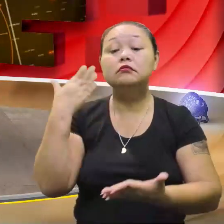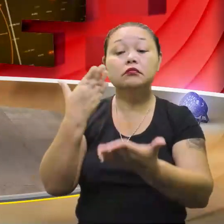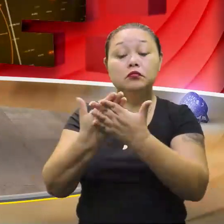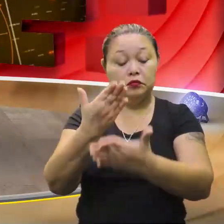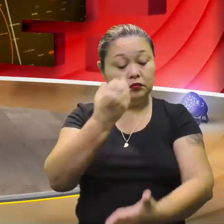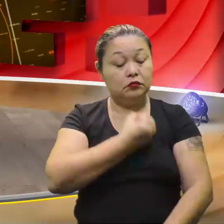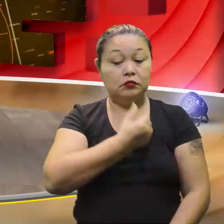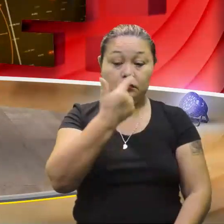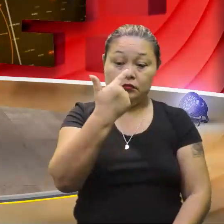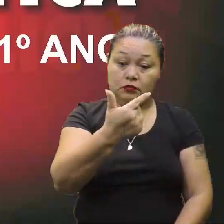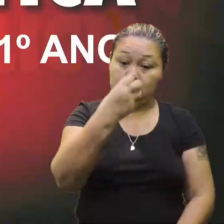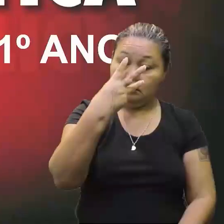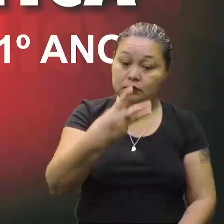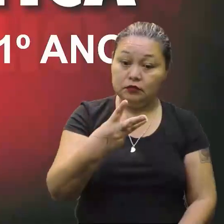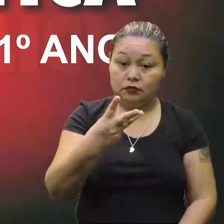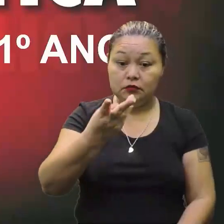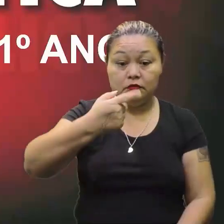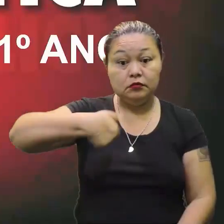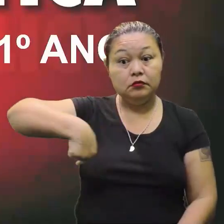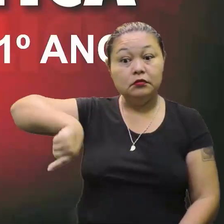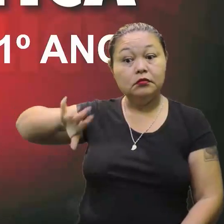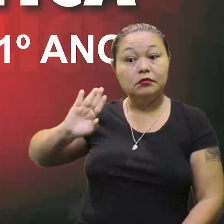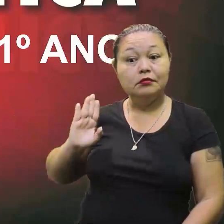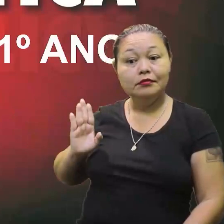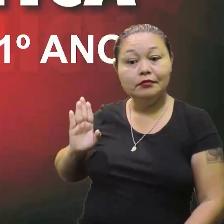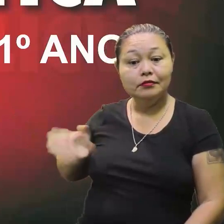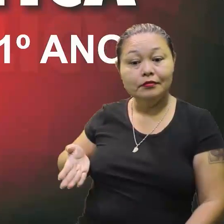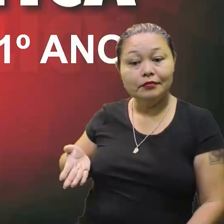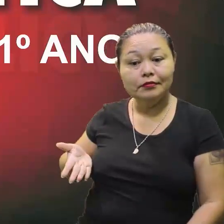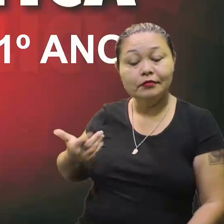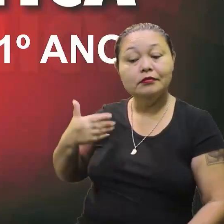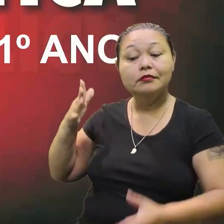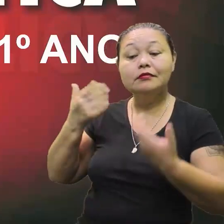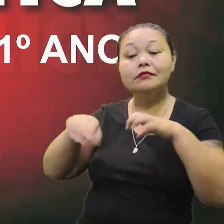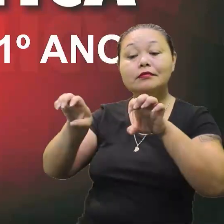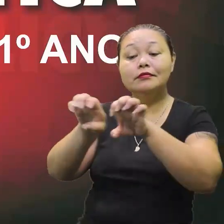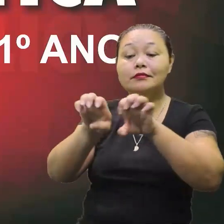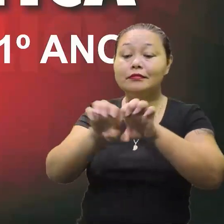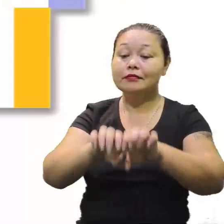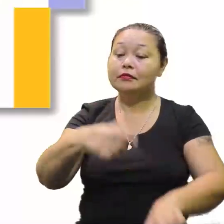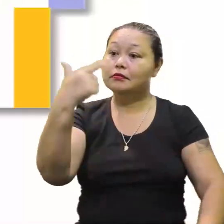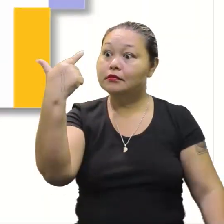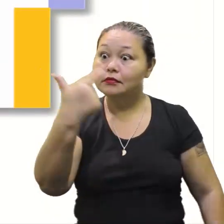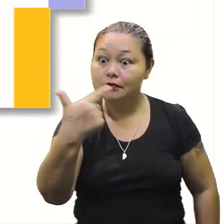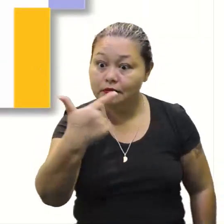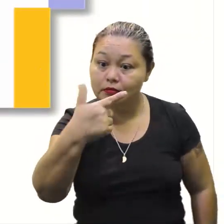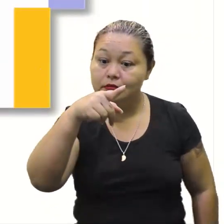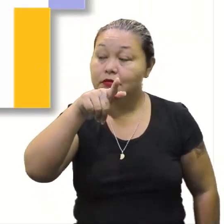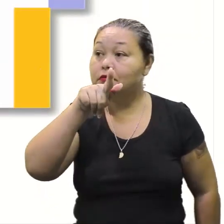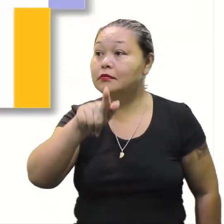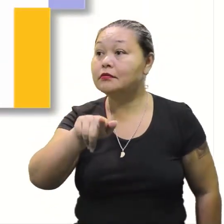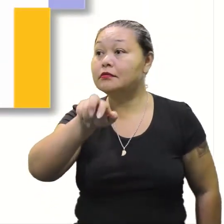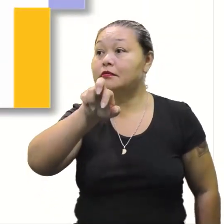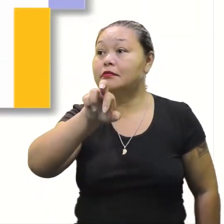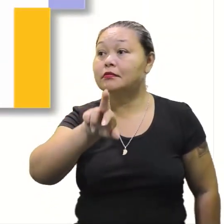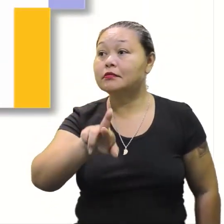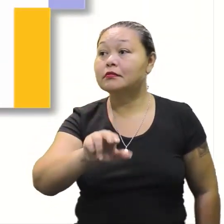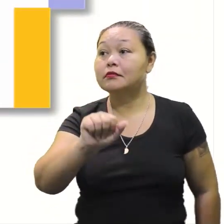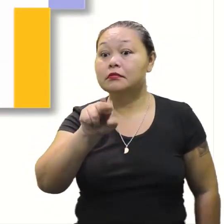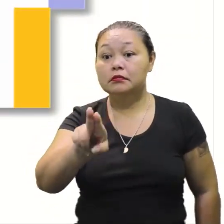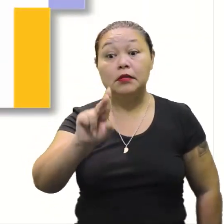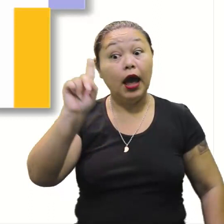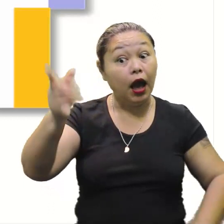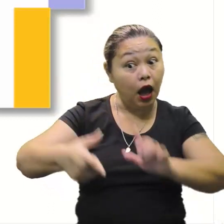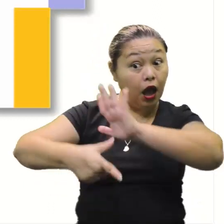23. E já estamos agora na equação do segundo grau, porque antes a gente estava vendo a do